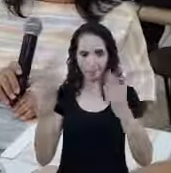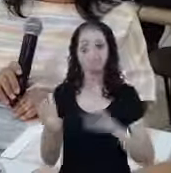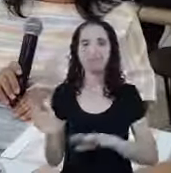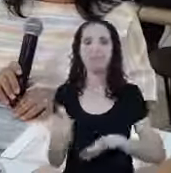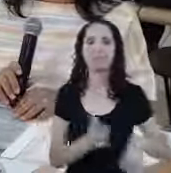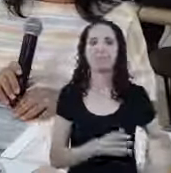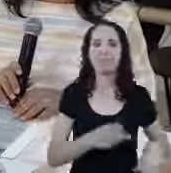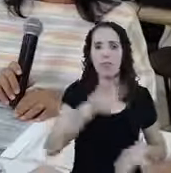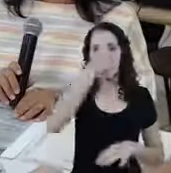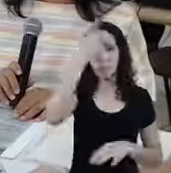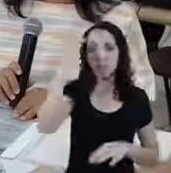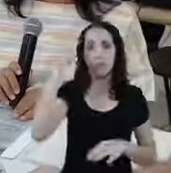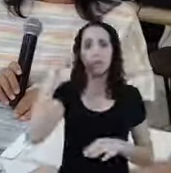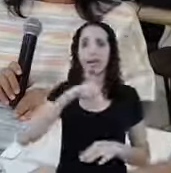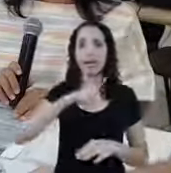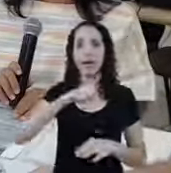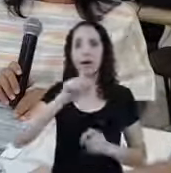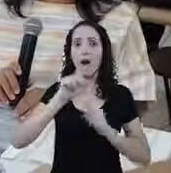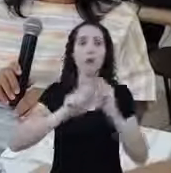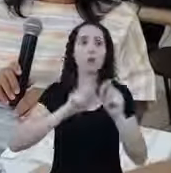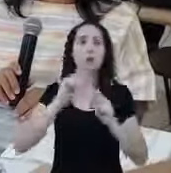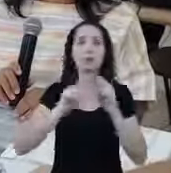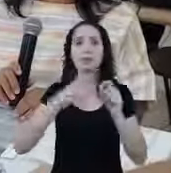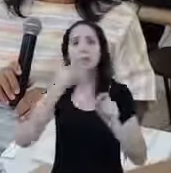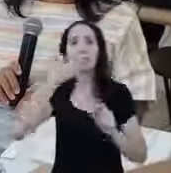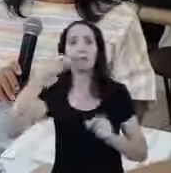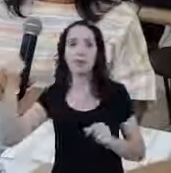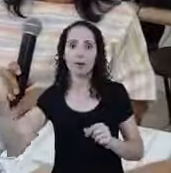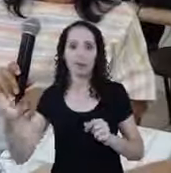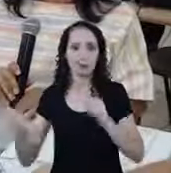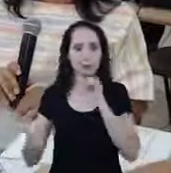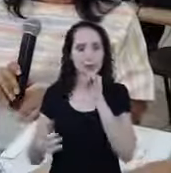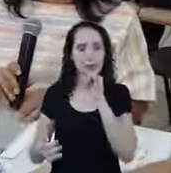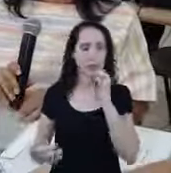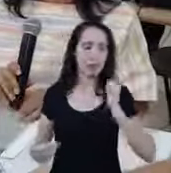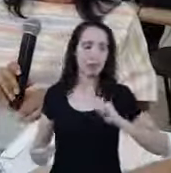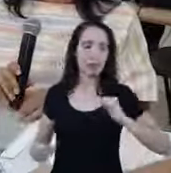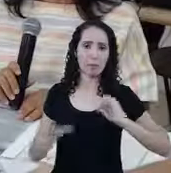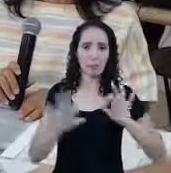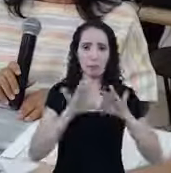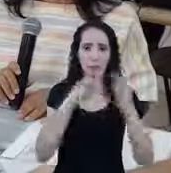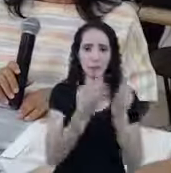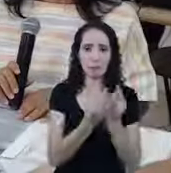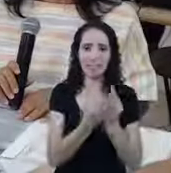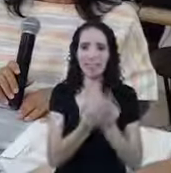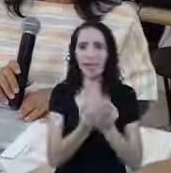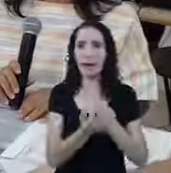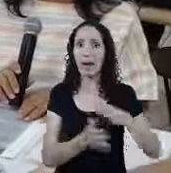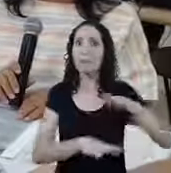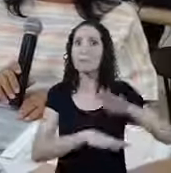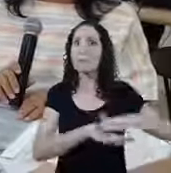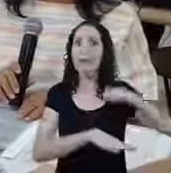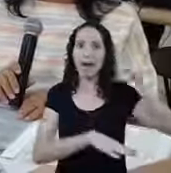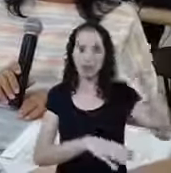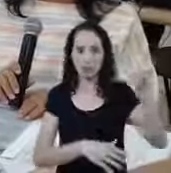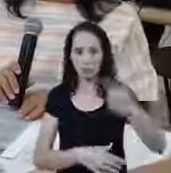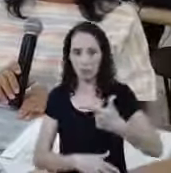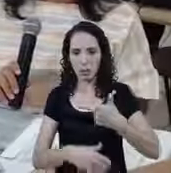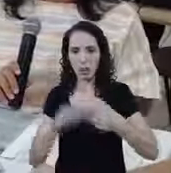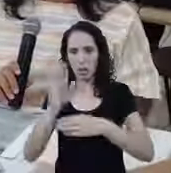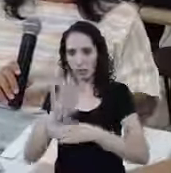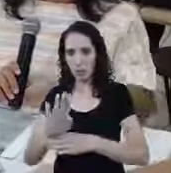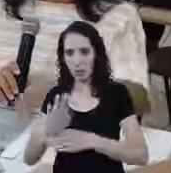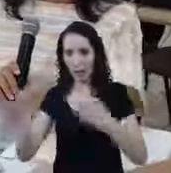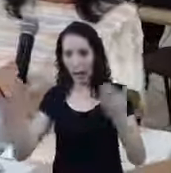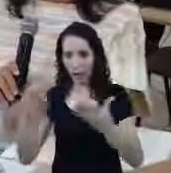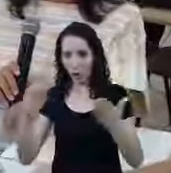Aquilo que foi mais vantajoso Se o Bolsa Família que ela recebe For superior ao auxílio emergencial O que devem ser casos raros É, não